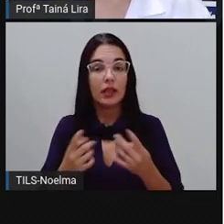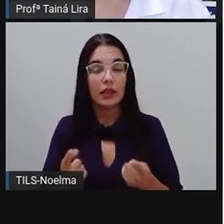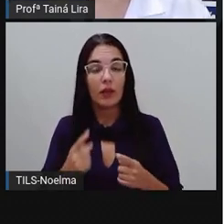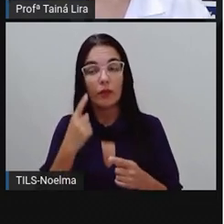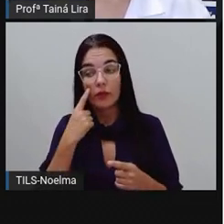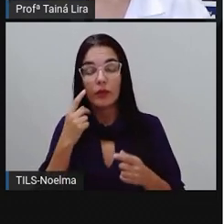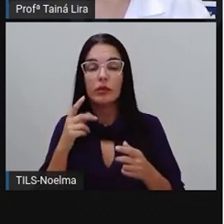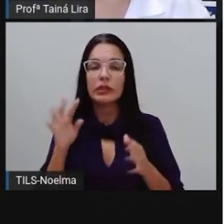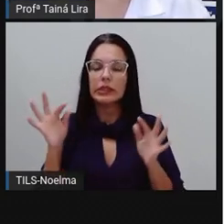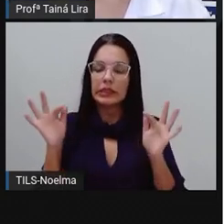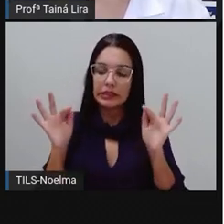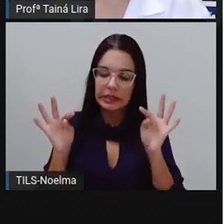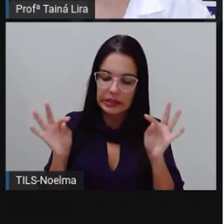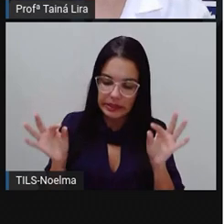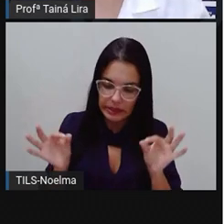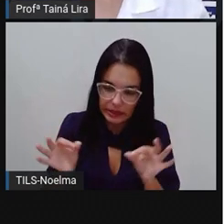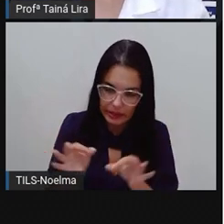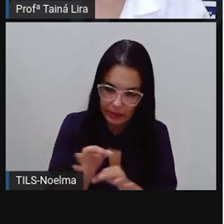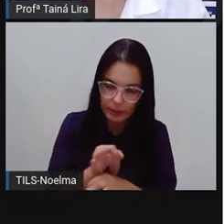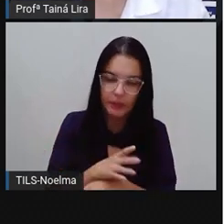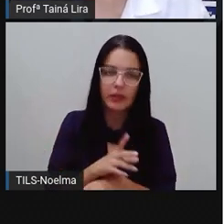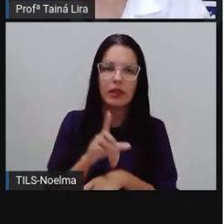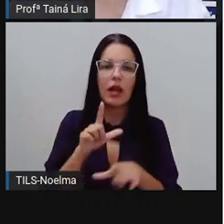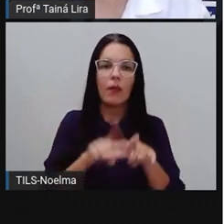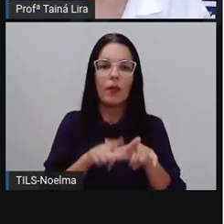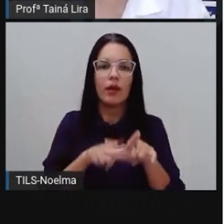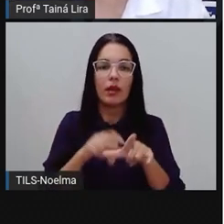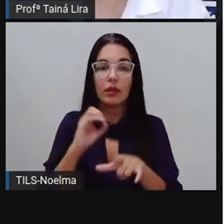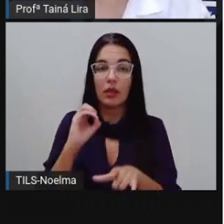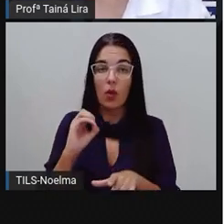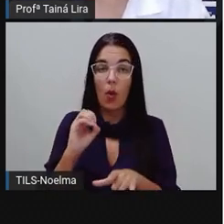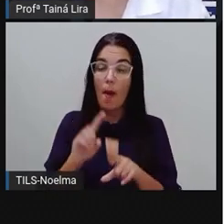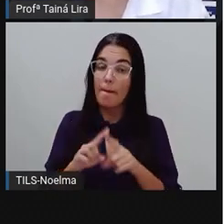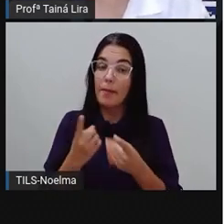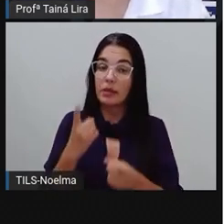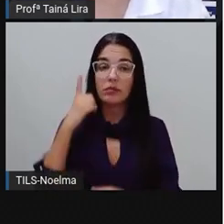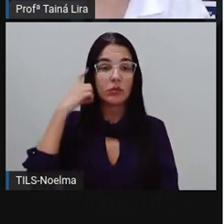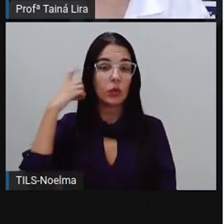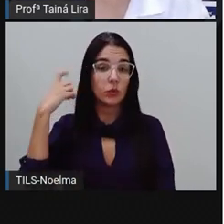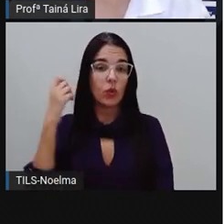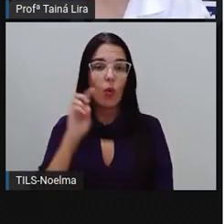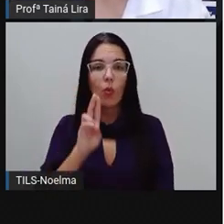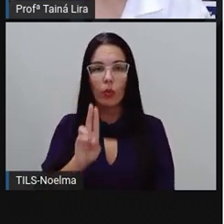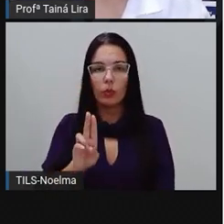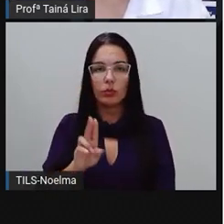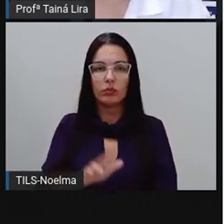a letra o, tá bom? Mas pronunciamos com o som de u.